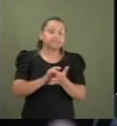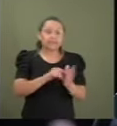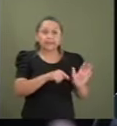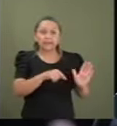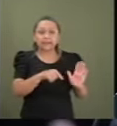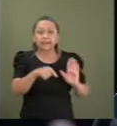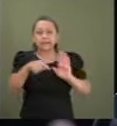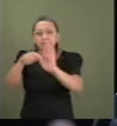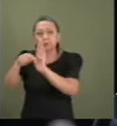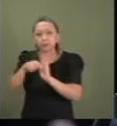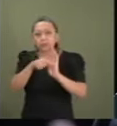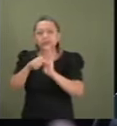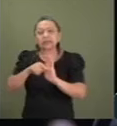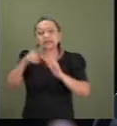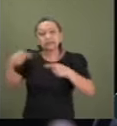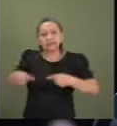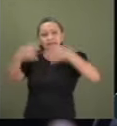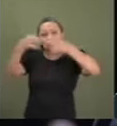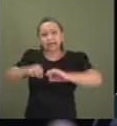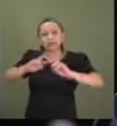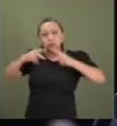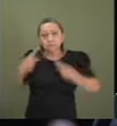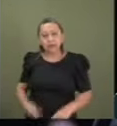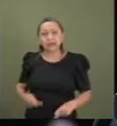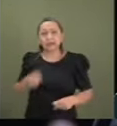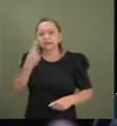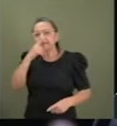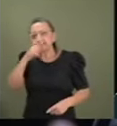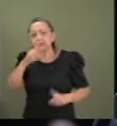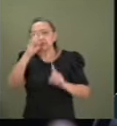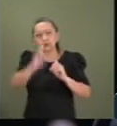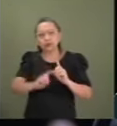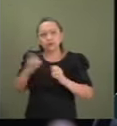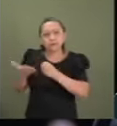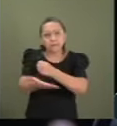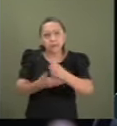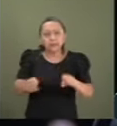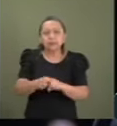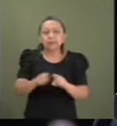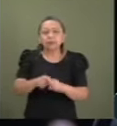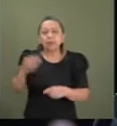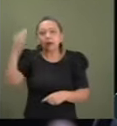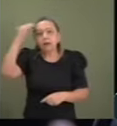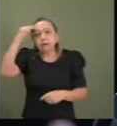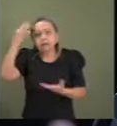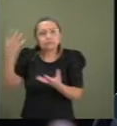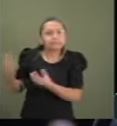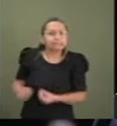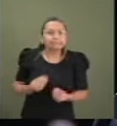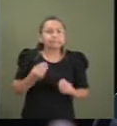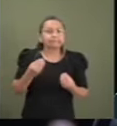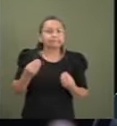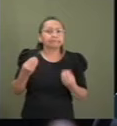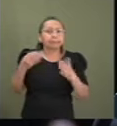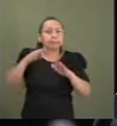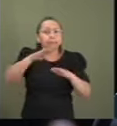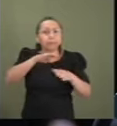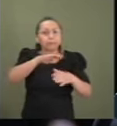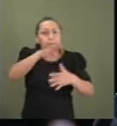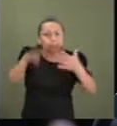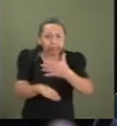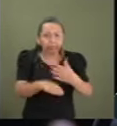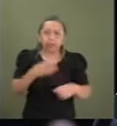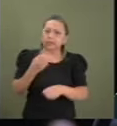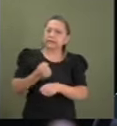dignidade humana, da violação dos direitos fundamentais e de uma mentalidade escravocrata que não